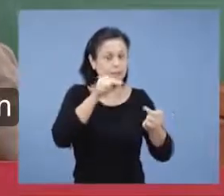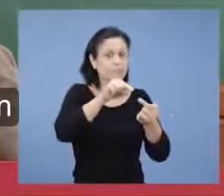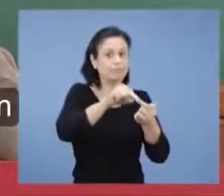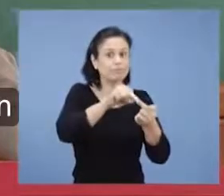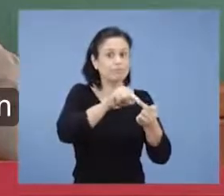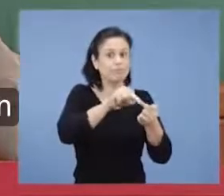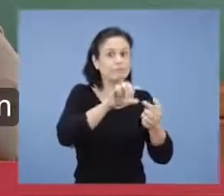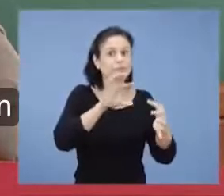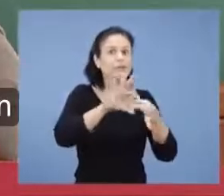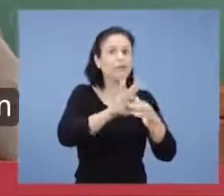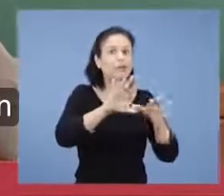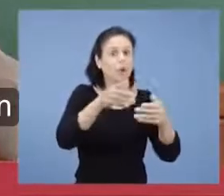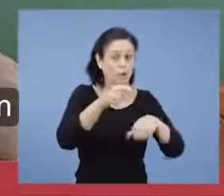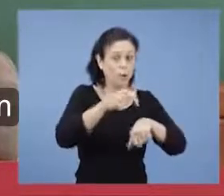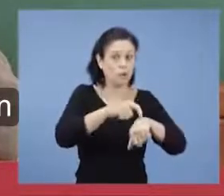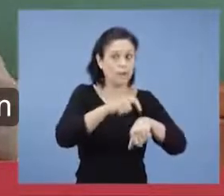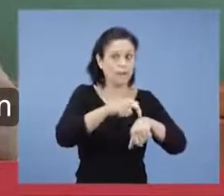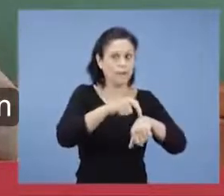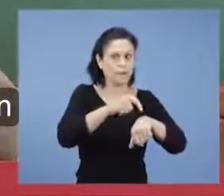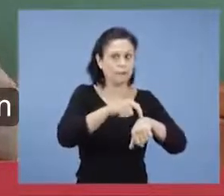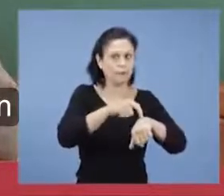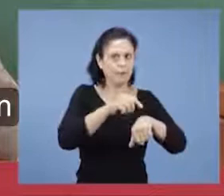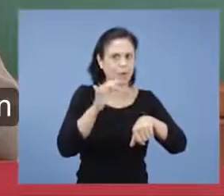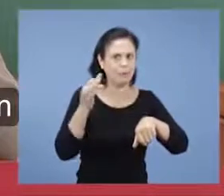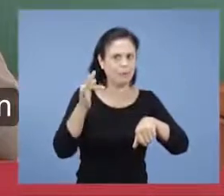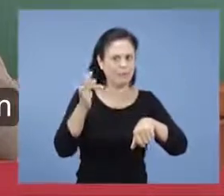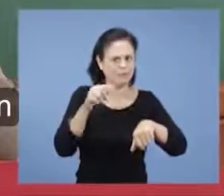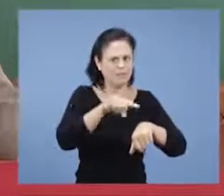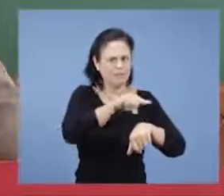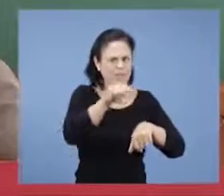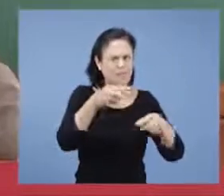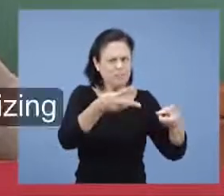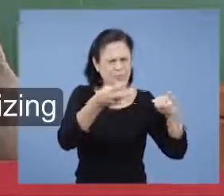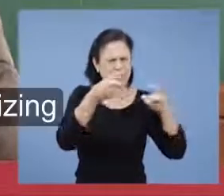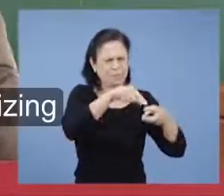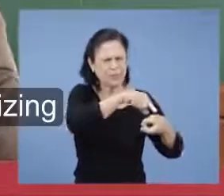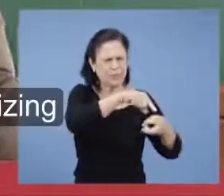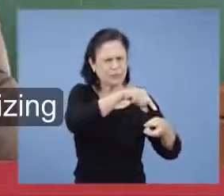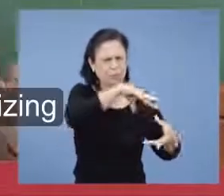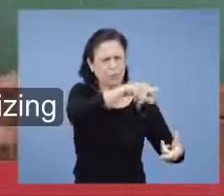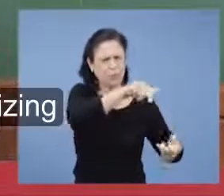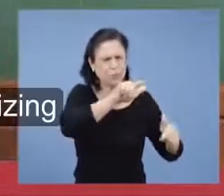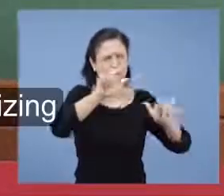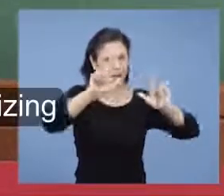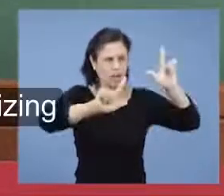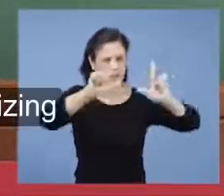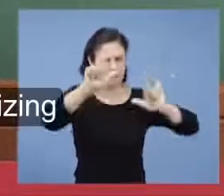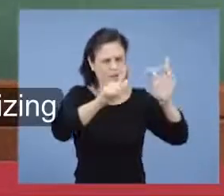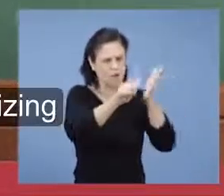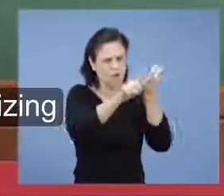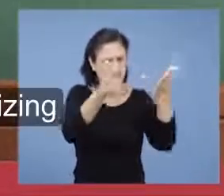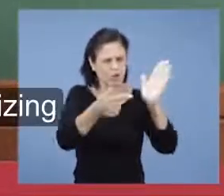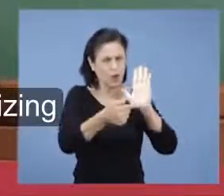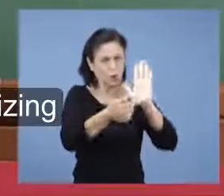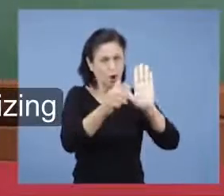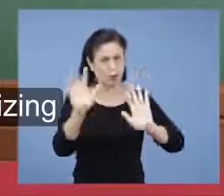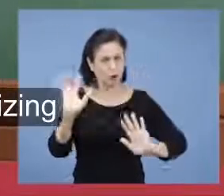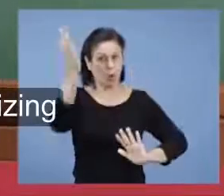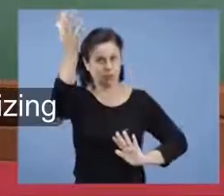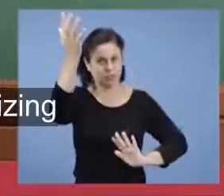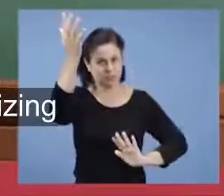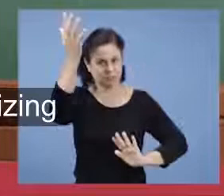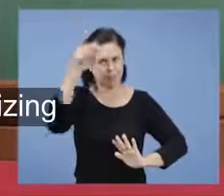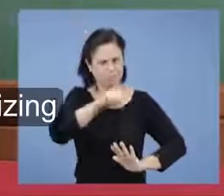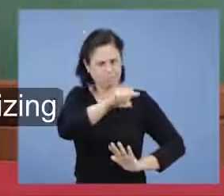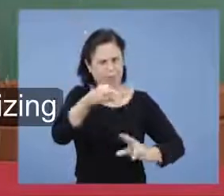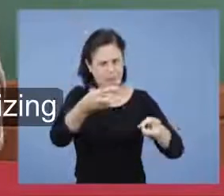que é chamado o breve, o tempo do breve, onde a Igreja e o